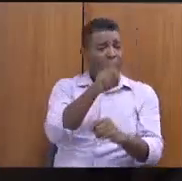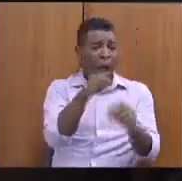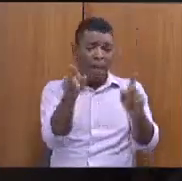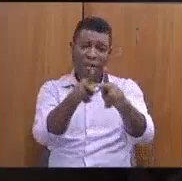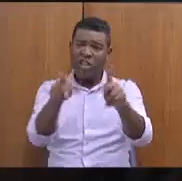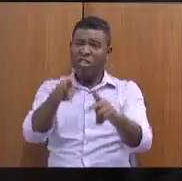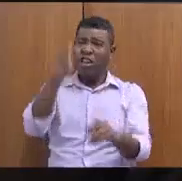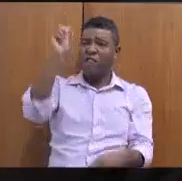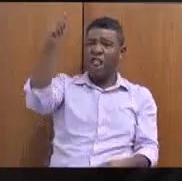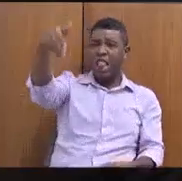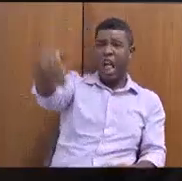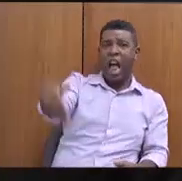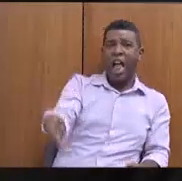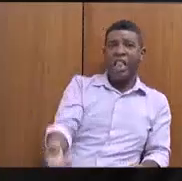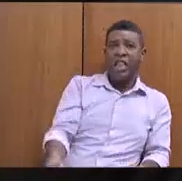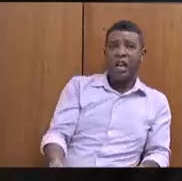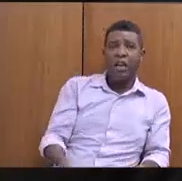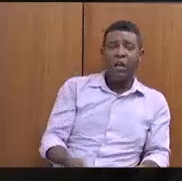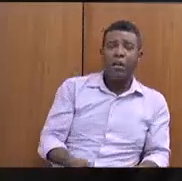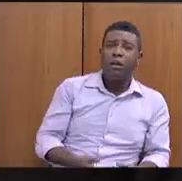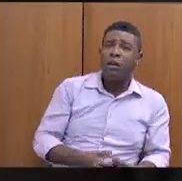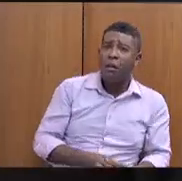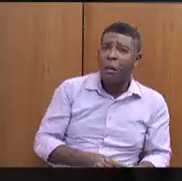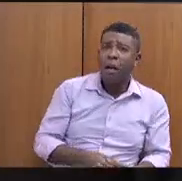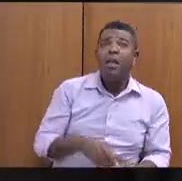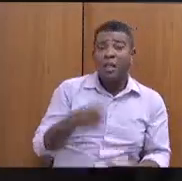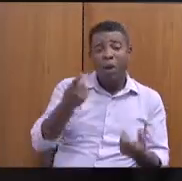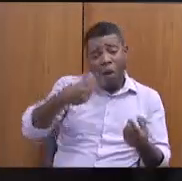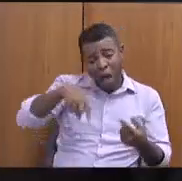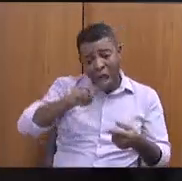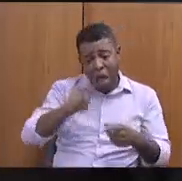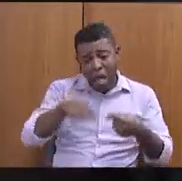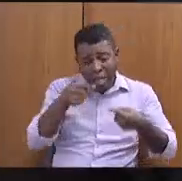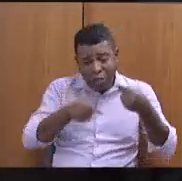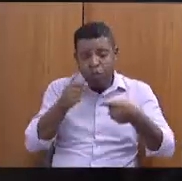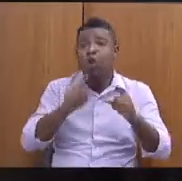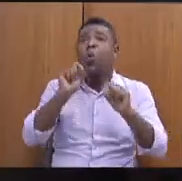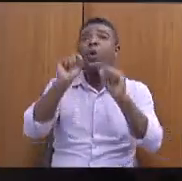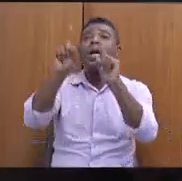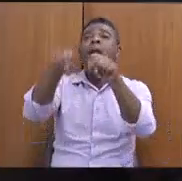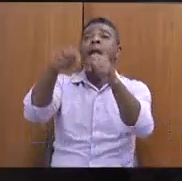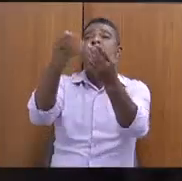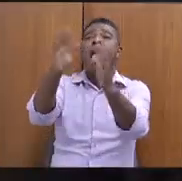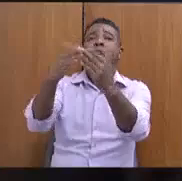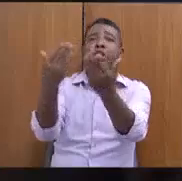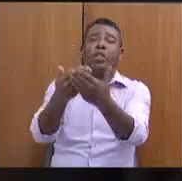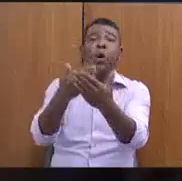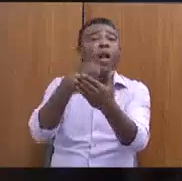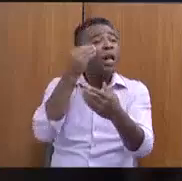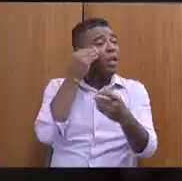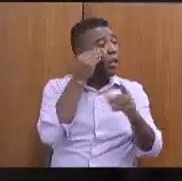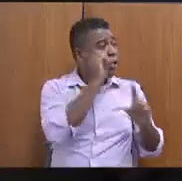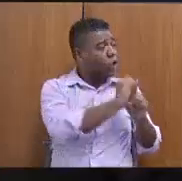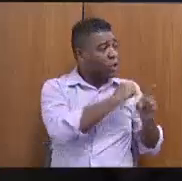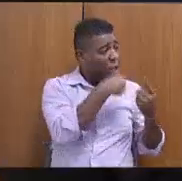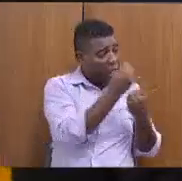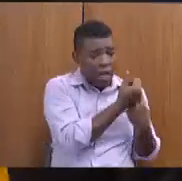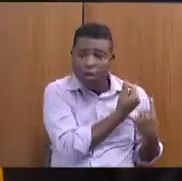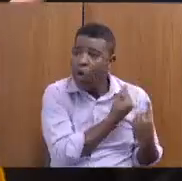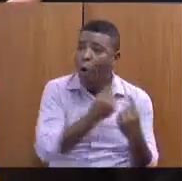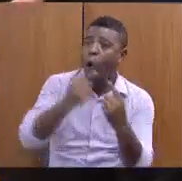mentir sobre o que é a escola e tentar jogar a sociedade contra a escola. Nós vivemos isso muito aqui